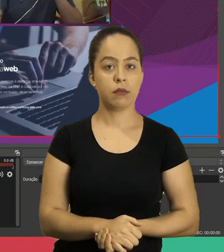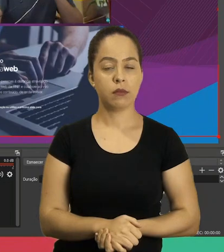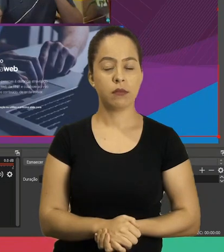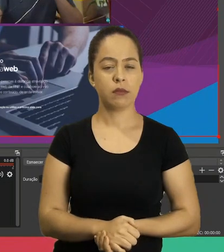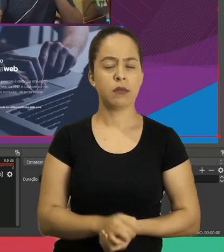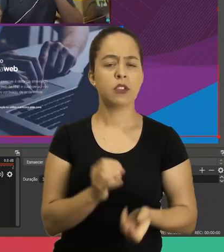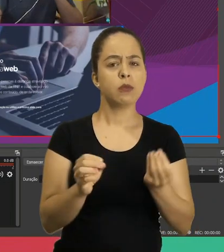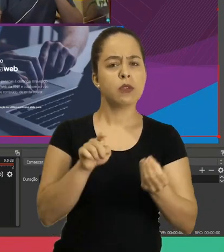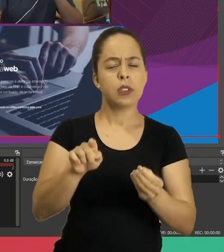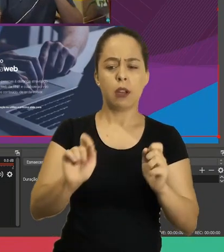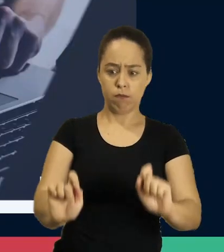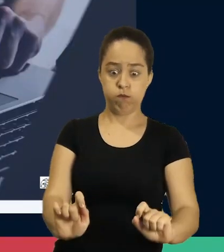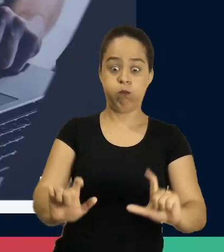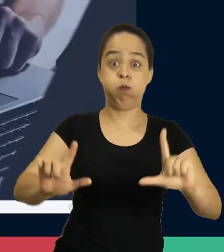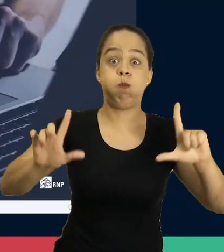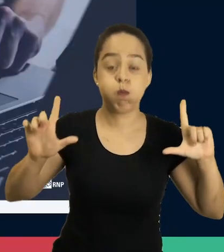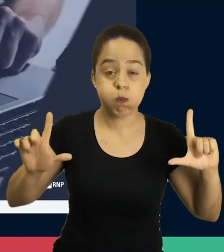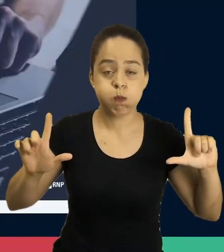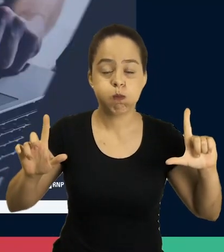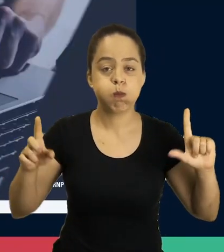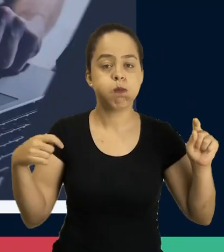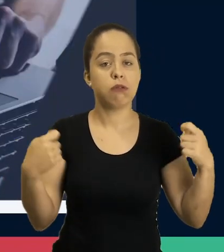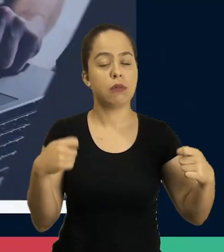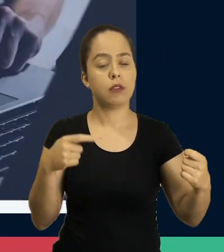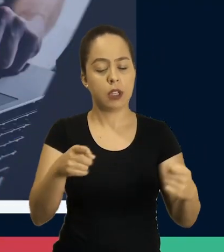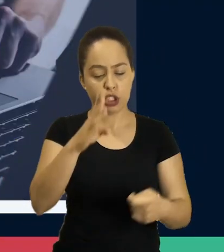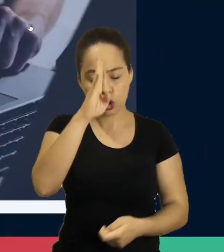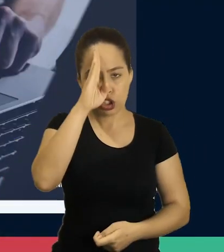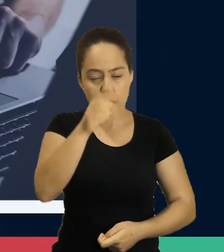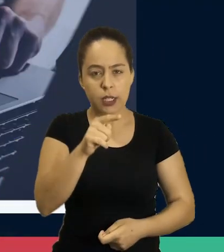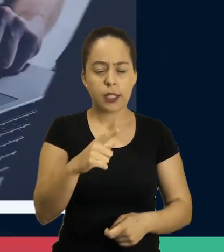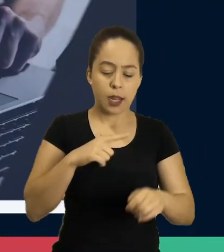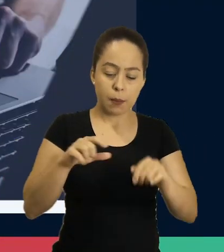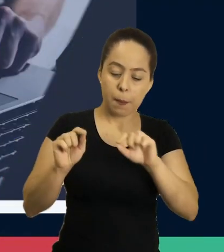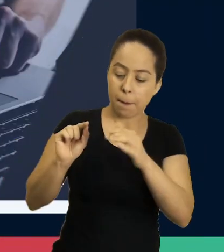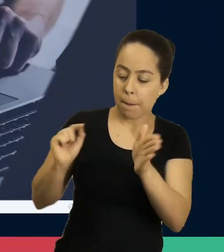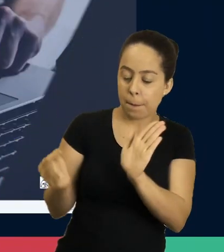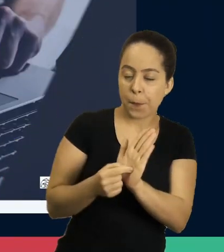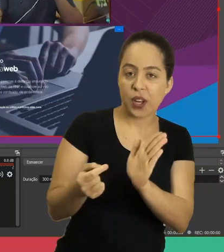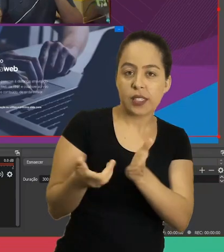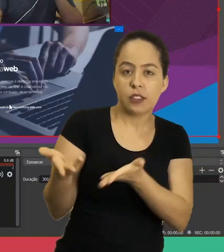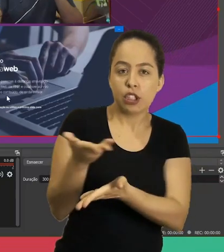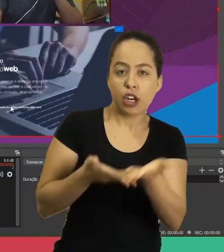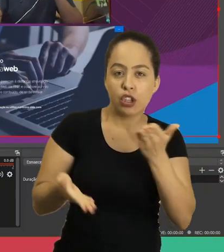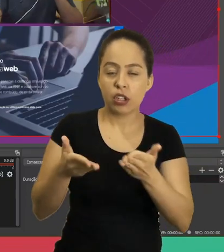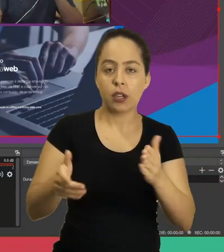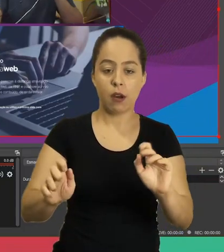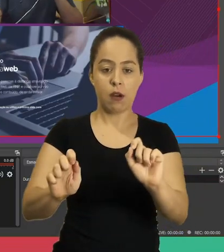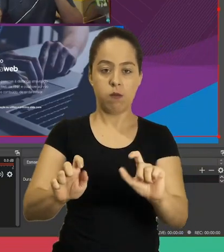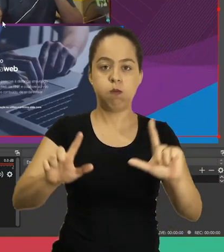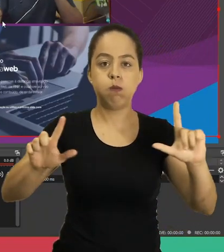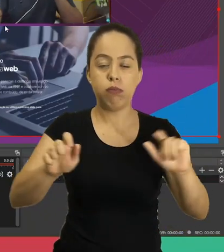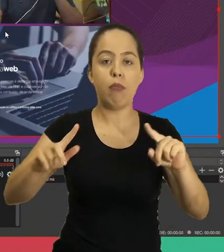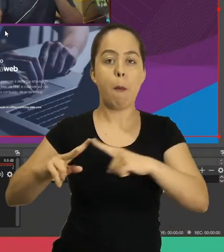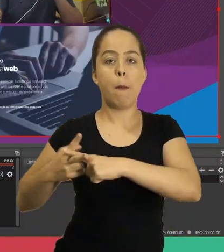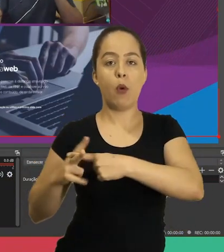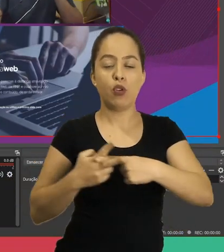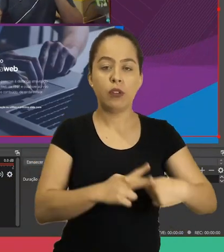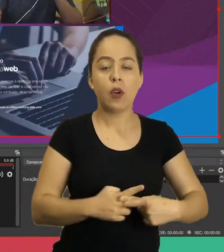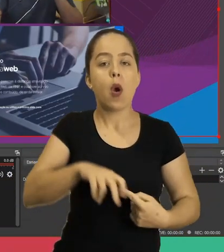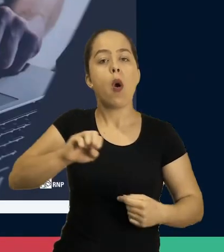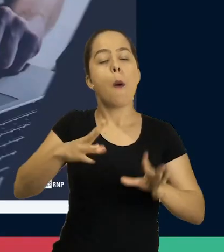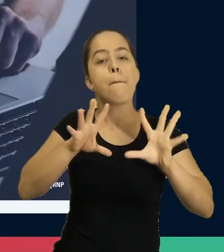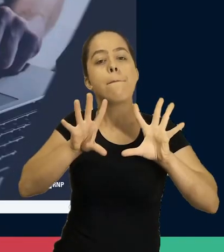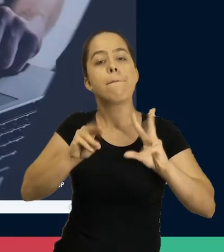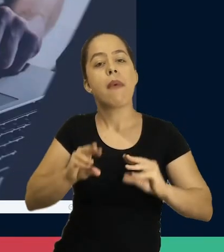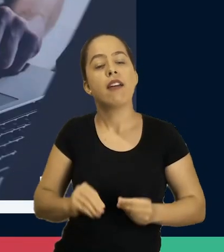E aí ele. É. Para você colocar grande. Você tem que vir ou direto aqui no interagir e modificar